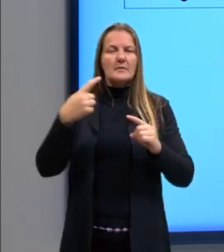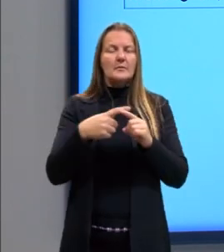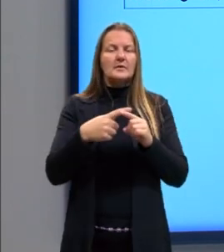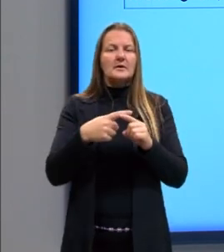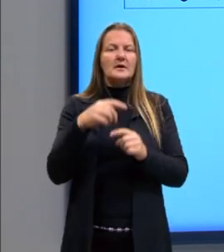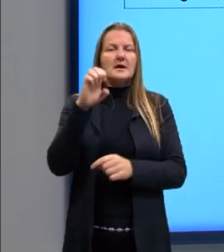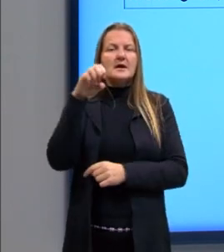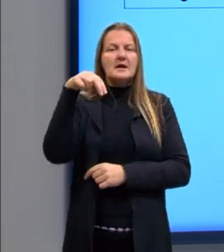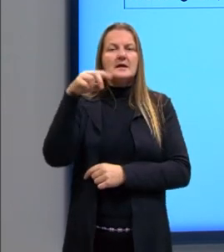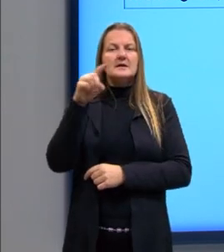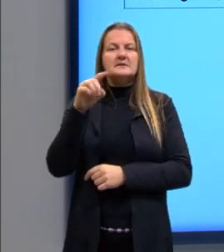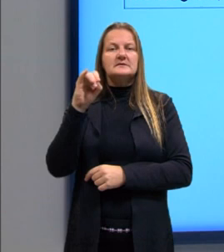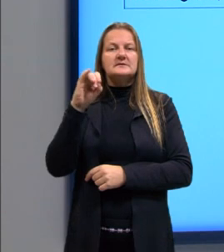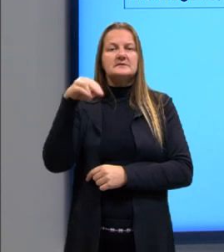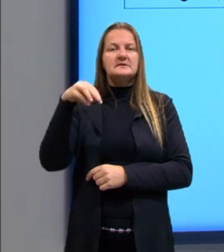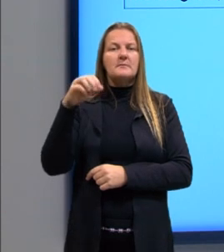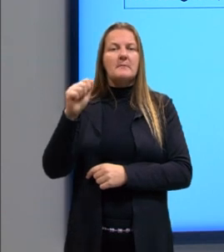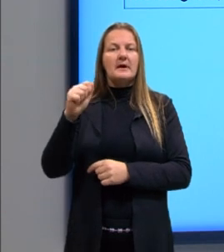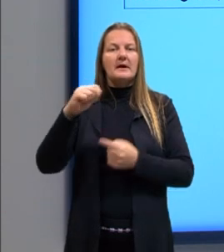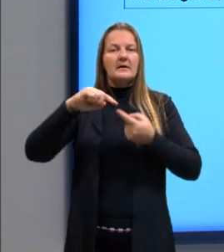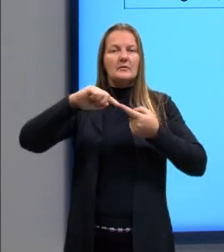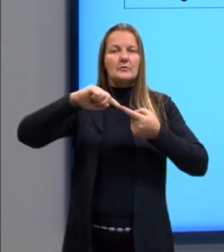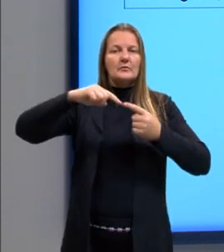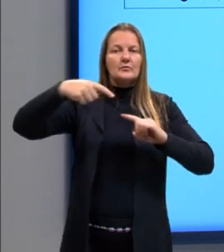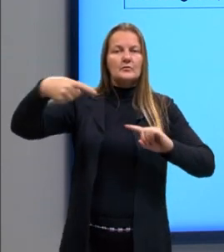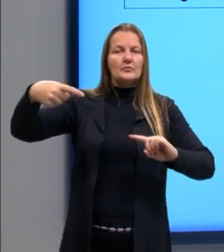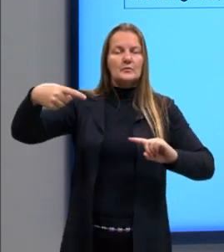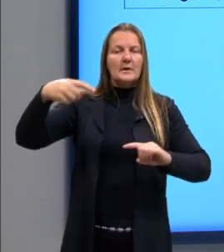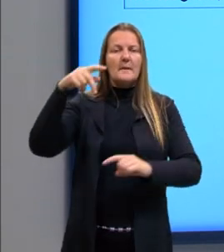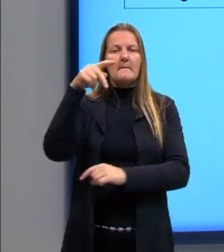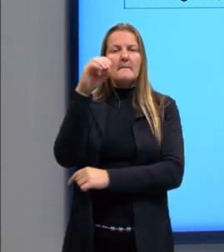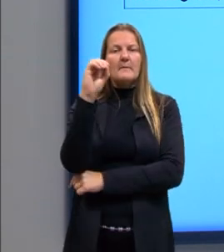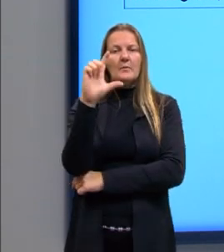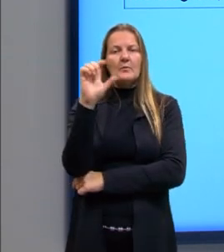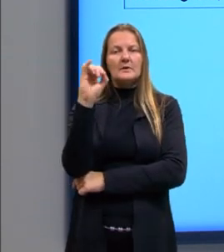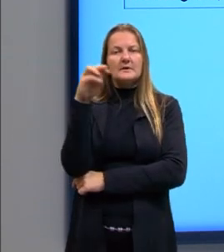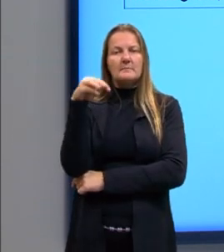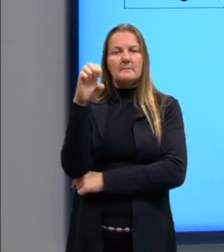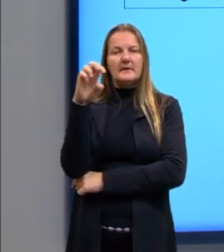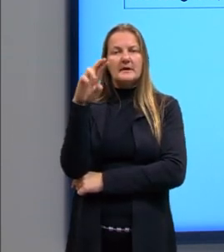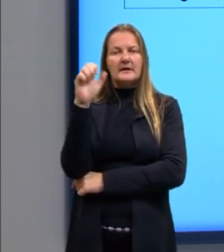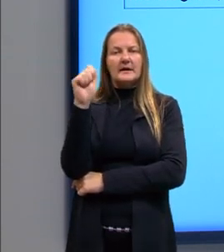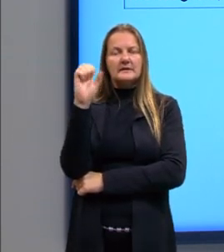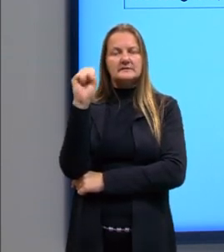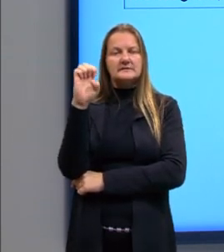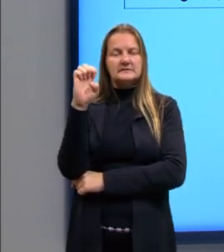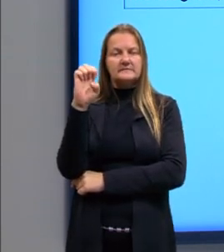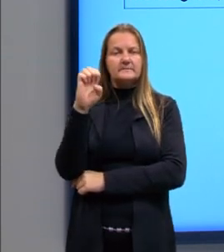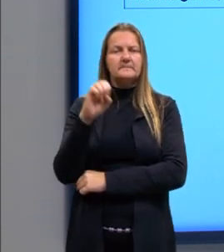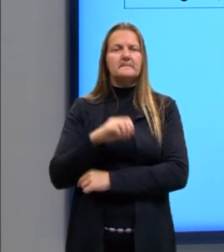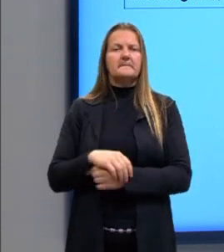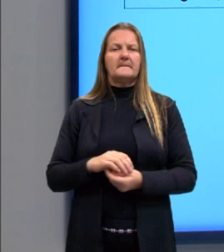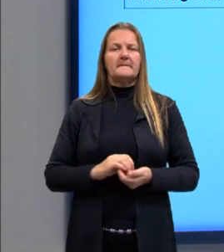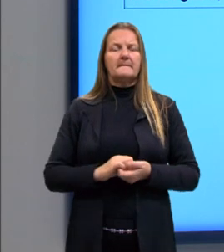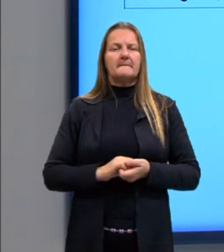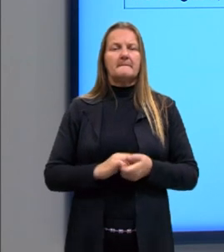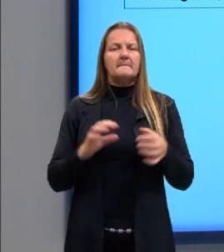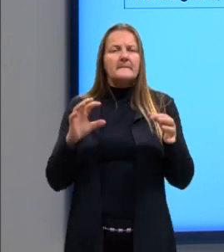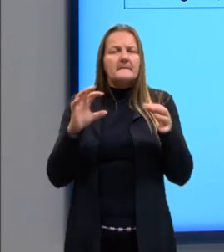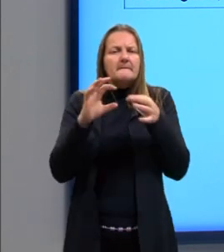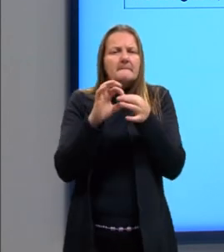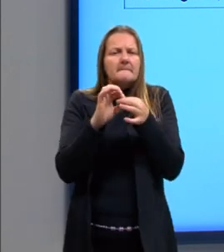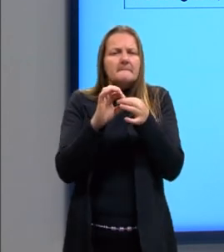enzima RNA polimerase. Essa enzima, gente, ela vai se ligar